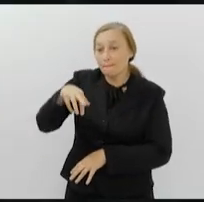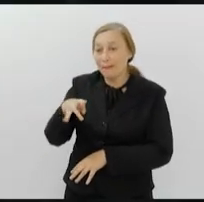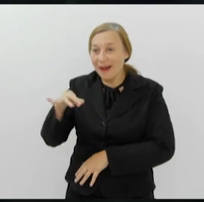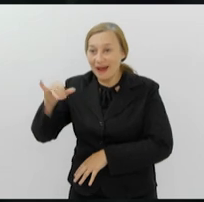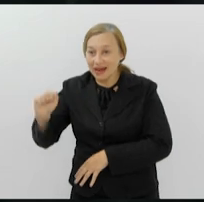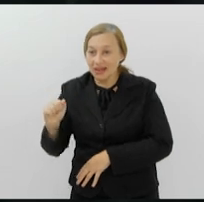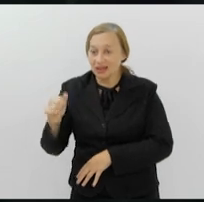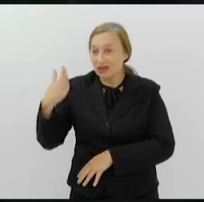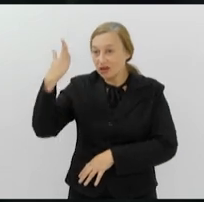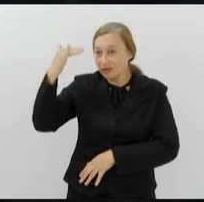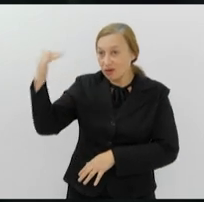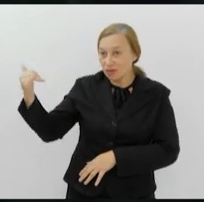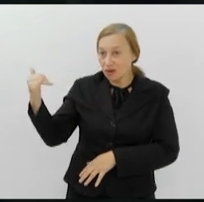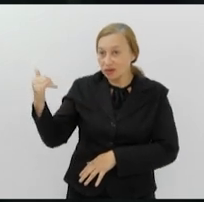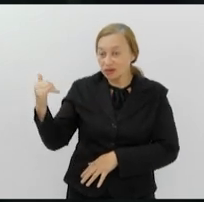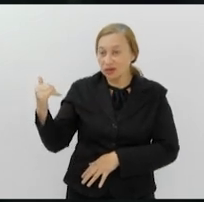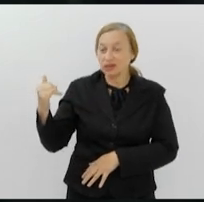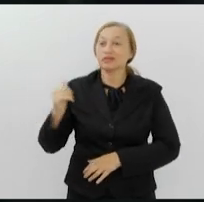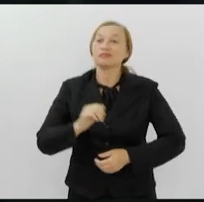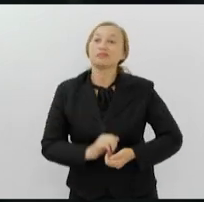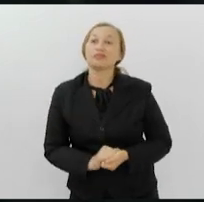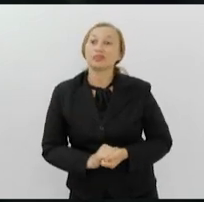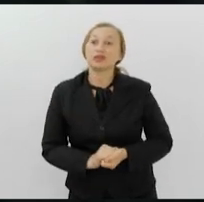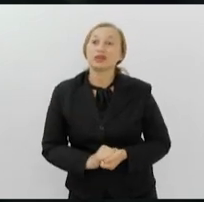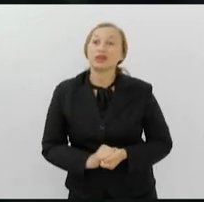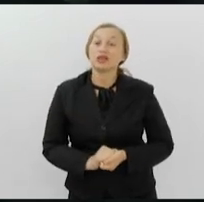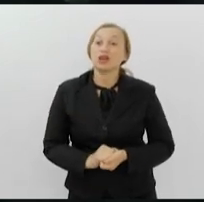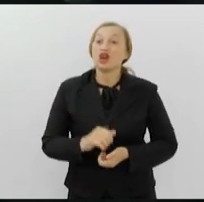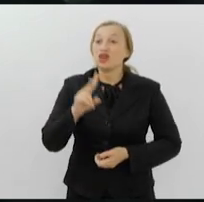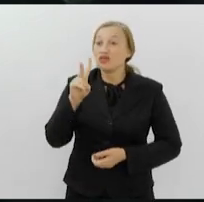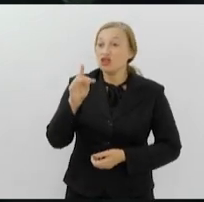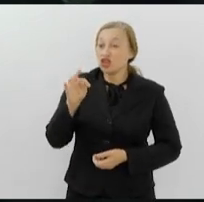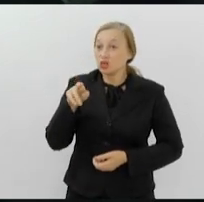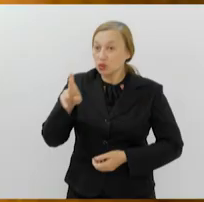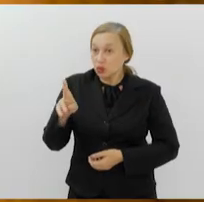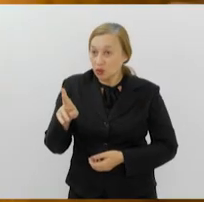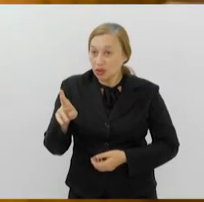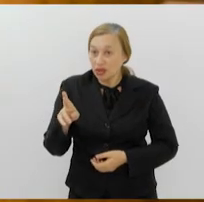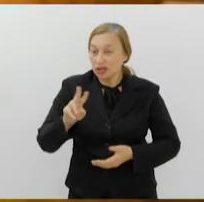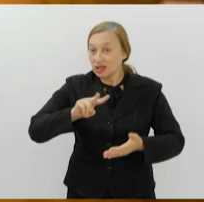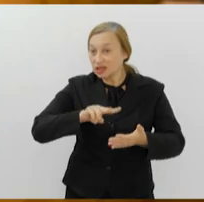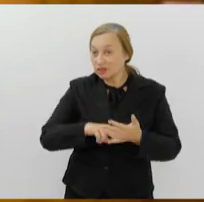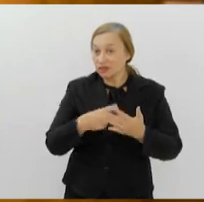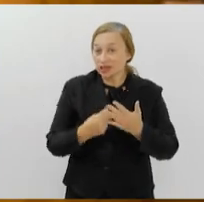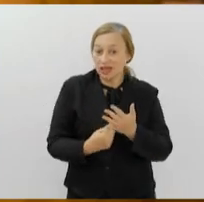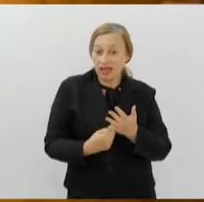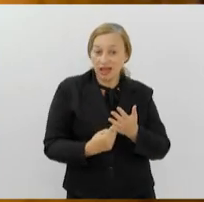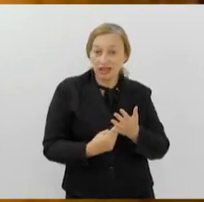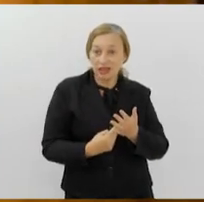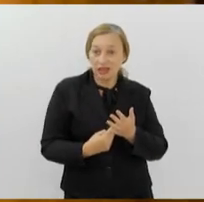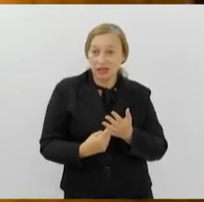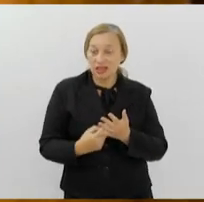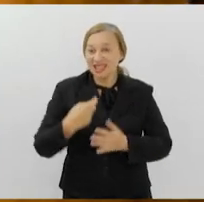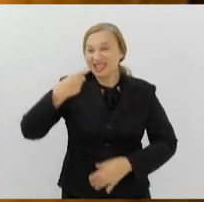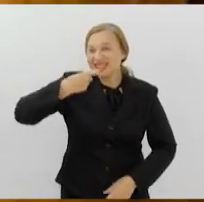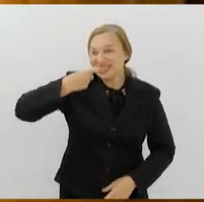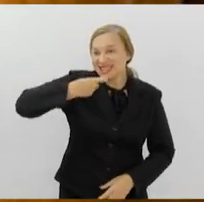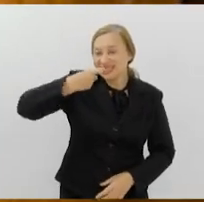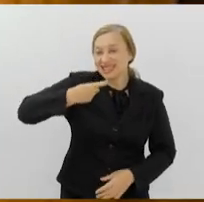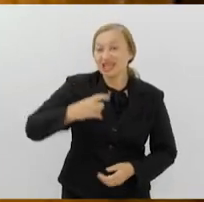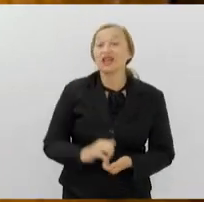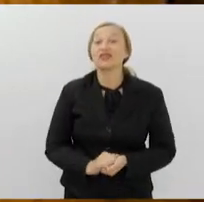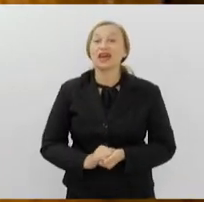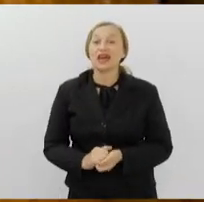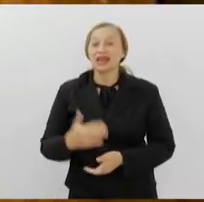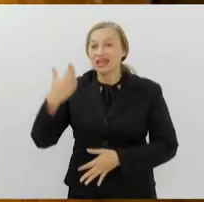Um dos destaques é a música inédita Maria, composta por Vitor Pirralho, interpretada por Neymato Grosso. Sábado é o último dia da